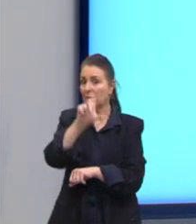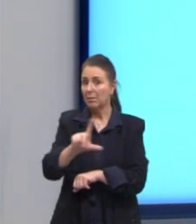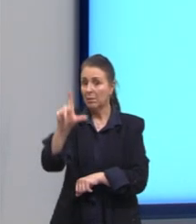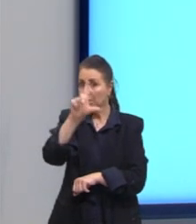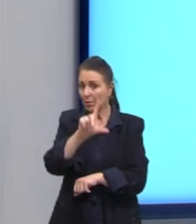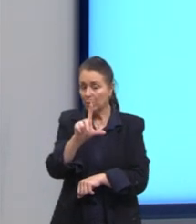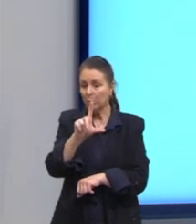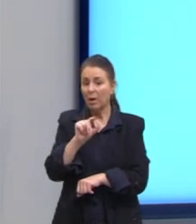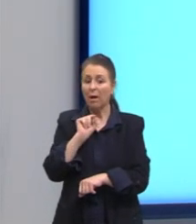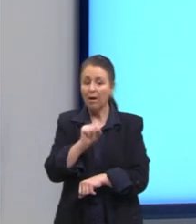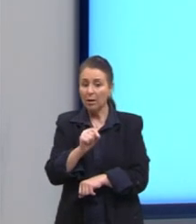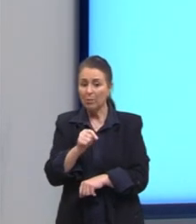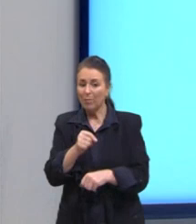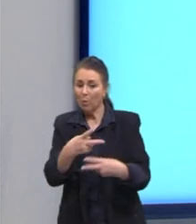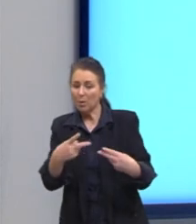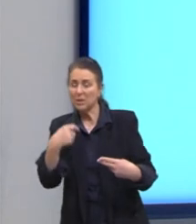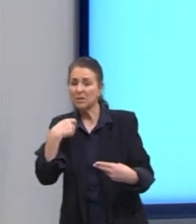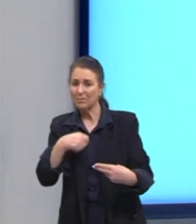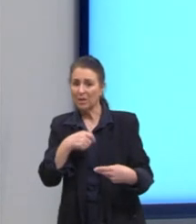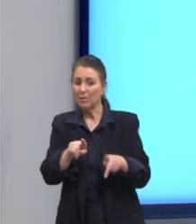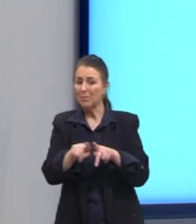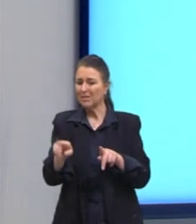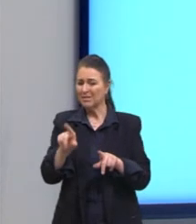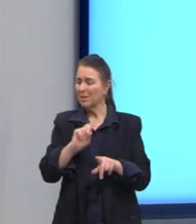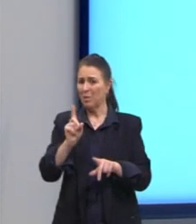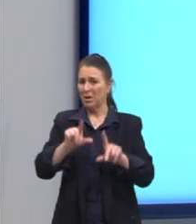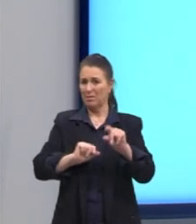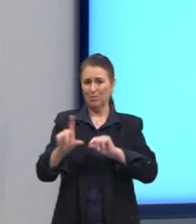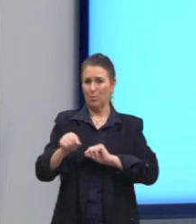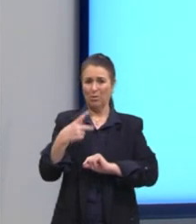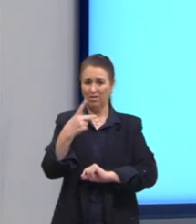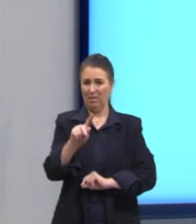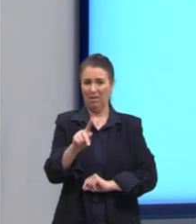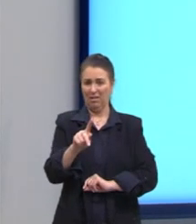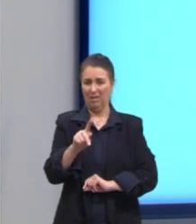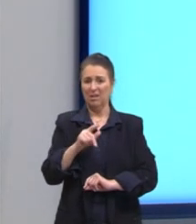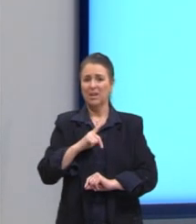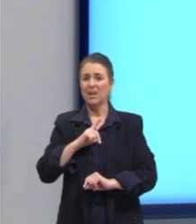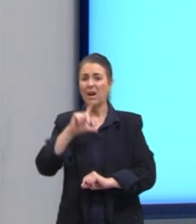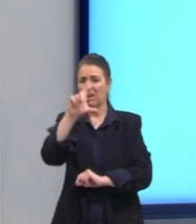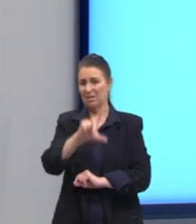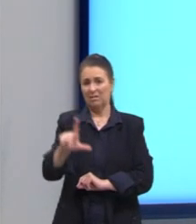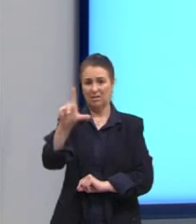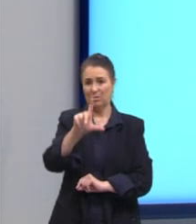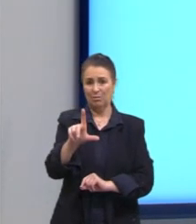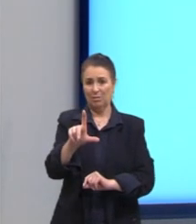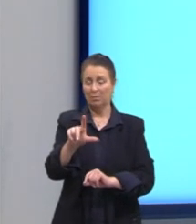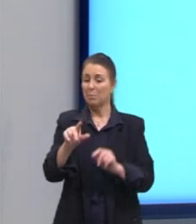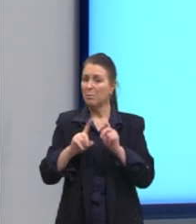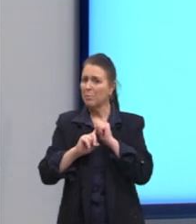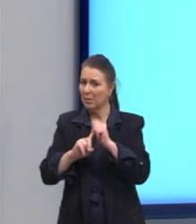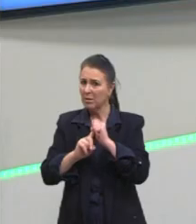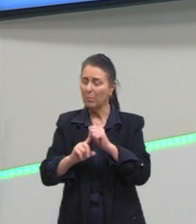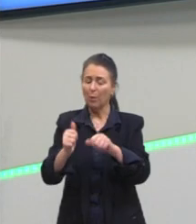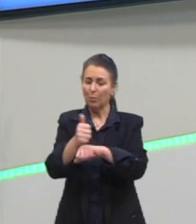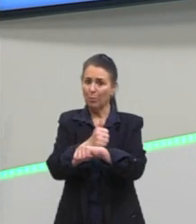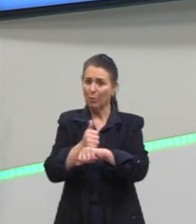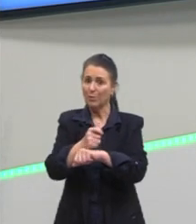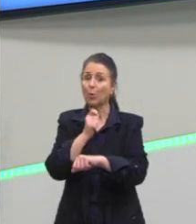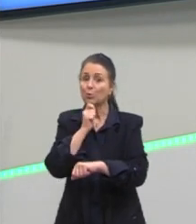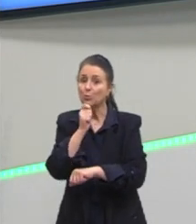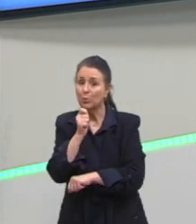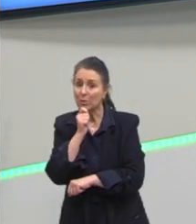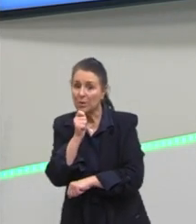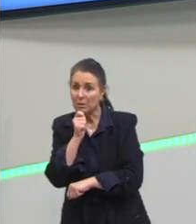segundo a própria autora, uma necessidade e não uma escolha. Então, aquela necessidade que ela tinha enquanto mulher, enquanto uma